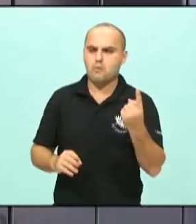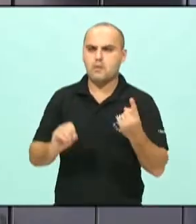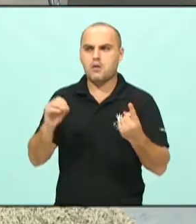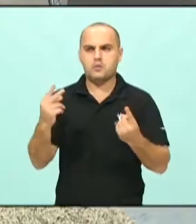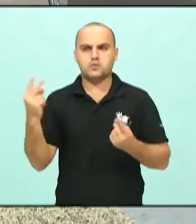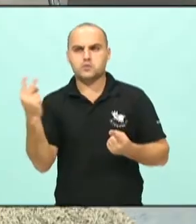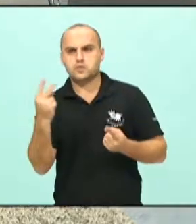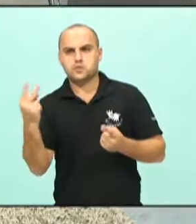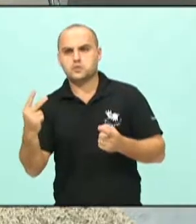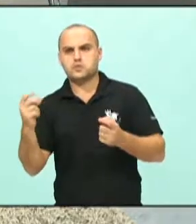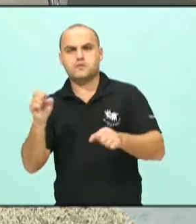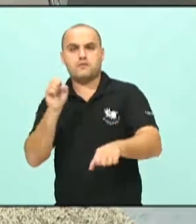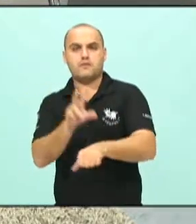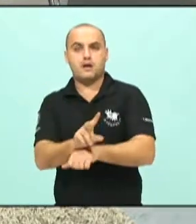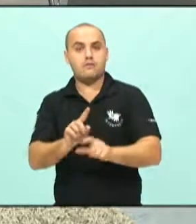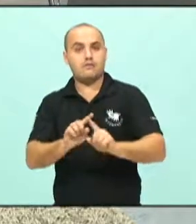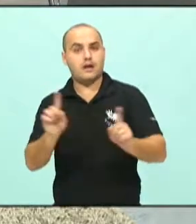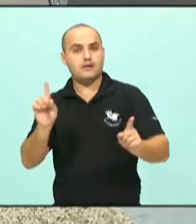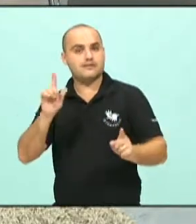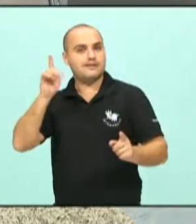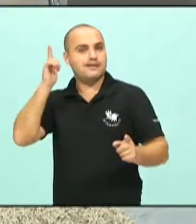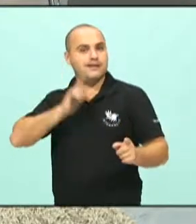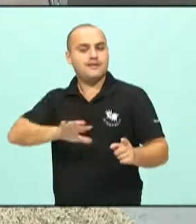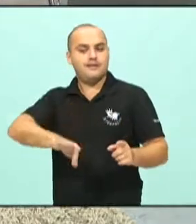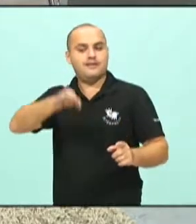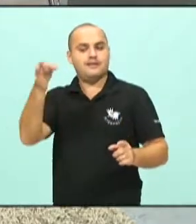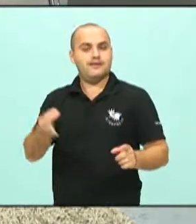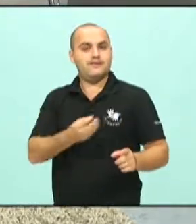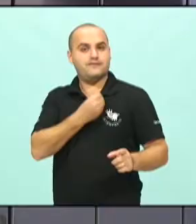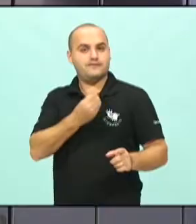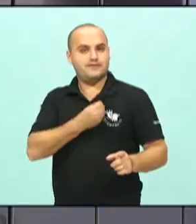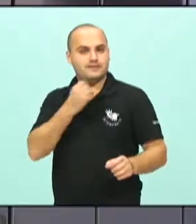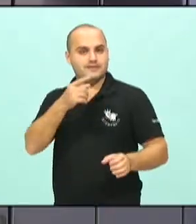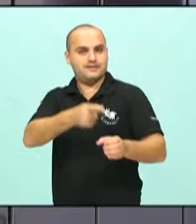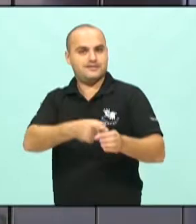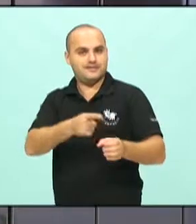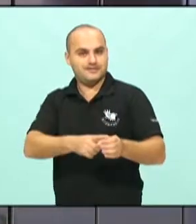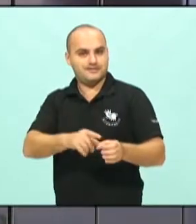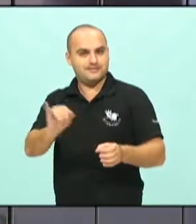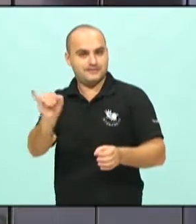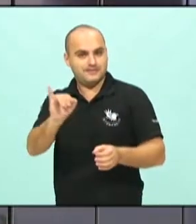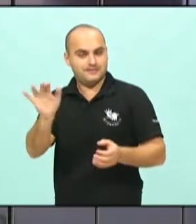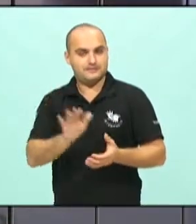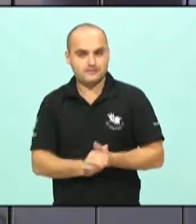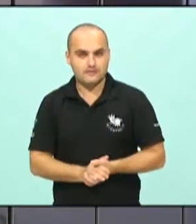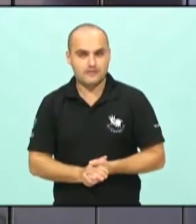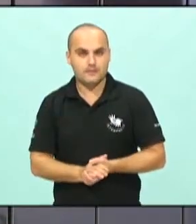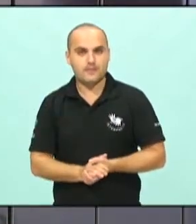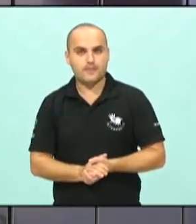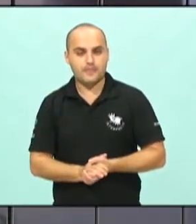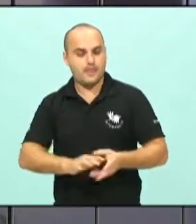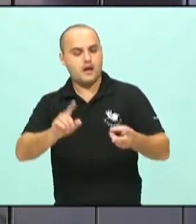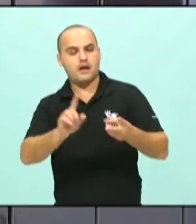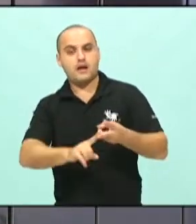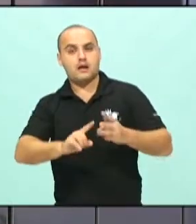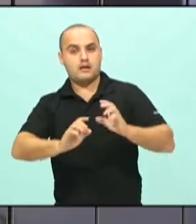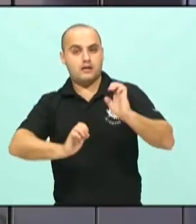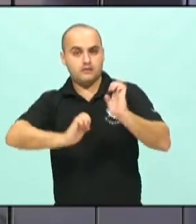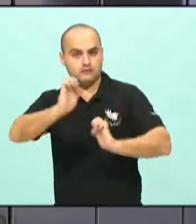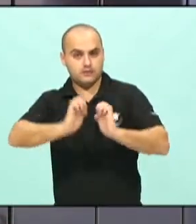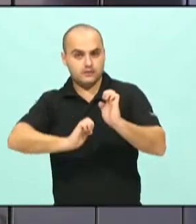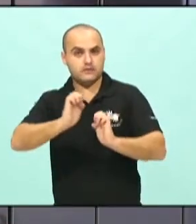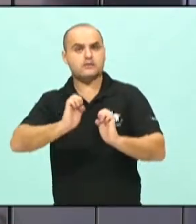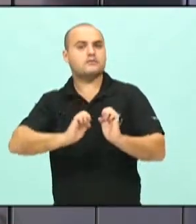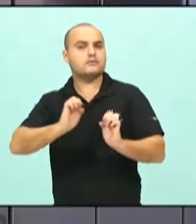mas ganha em qualidade de vida para o cidadão itagênense. Porque os parklets, a empresa que procura